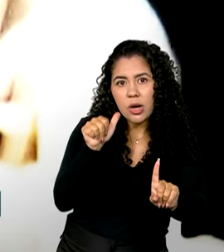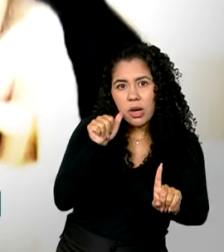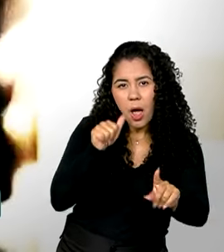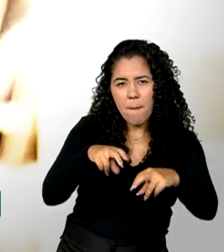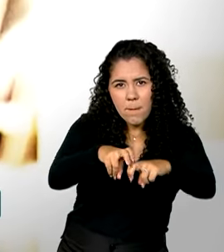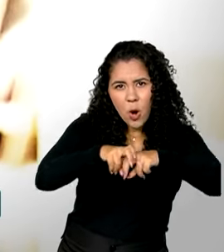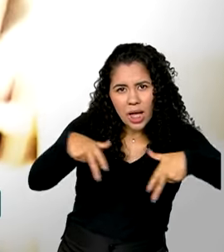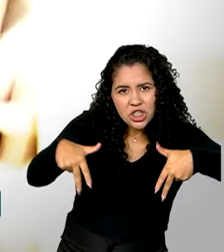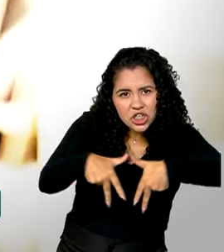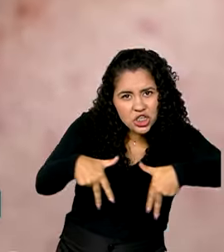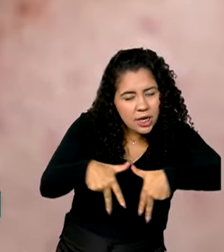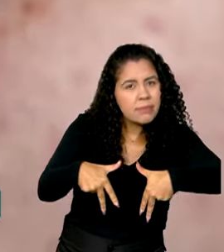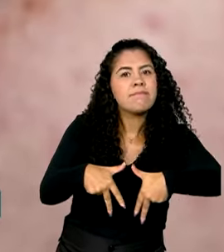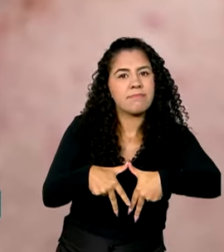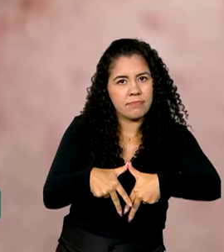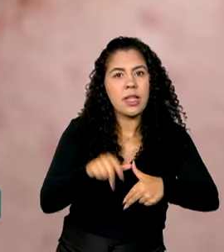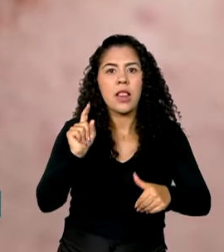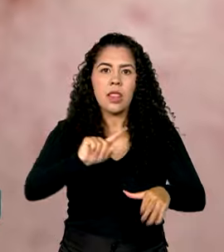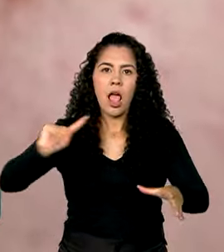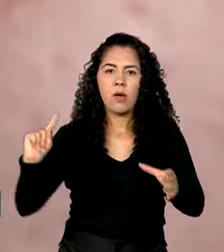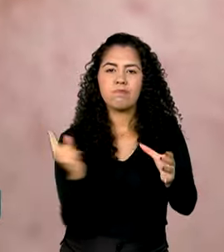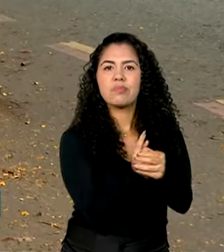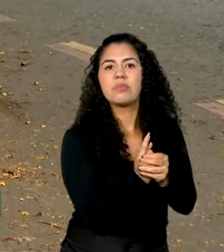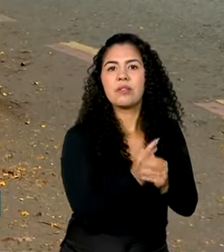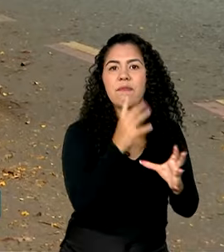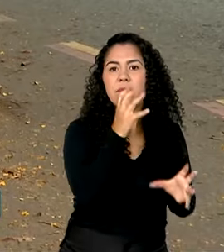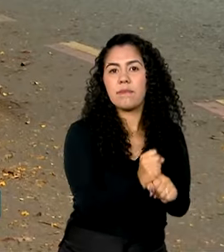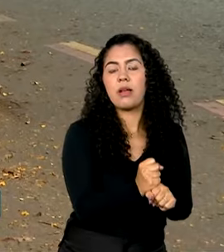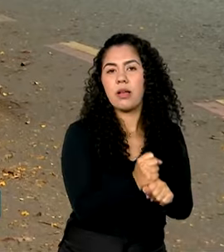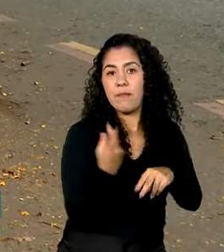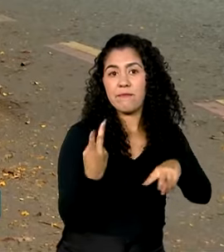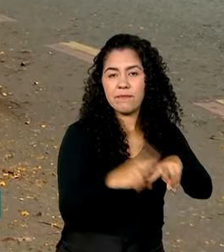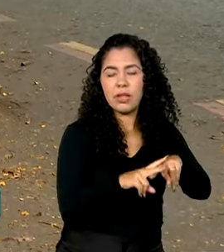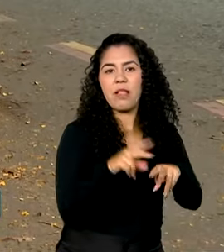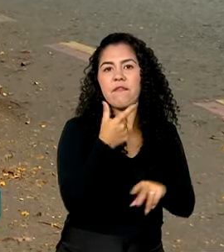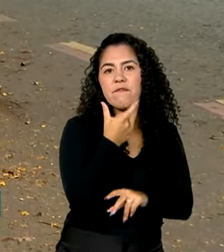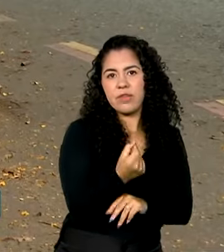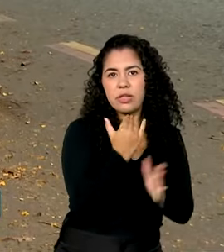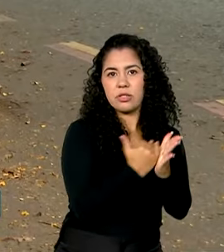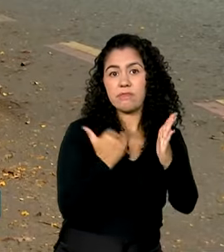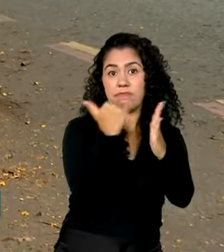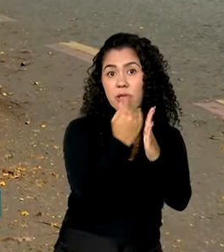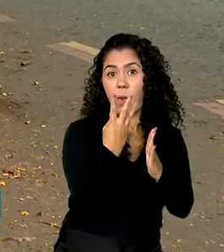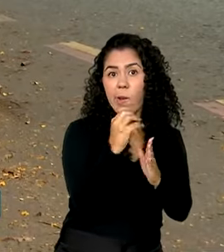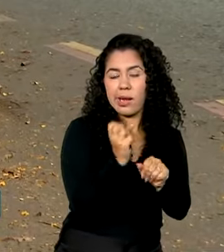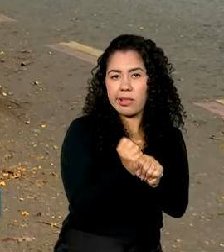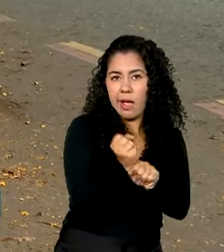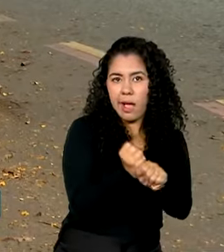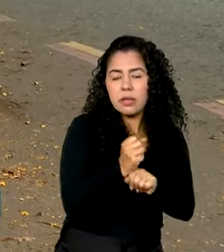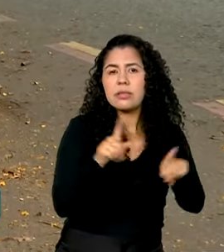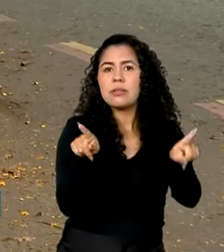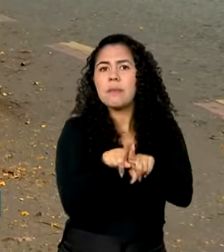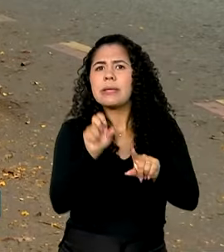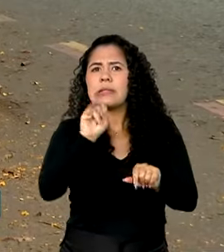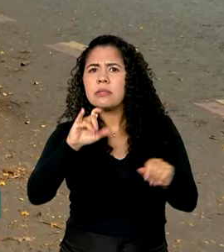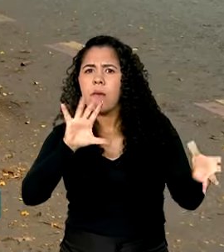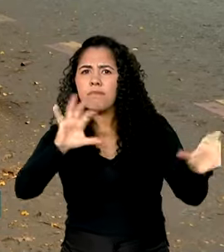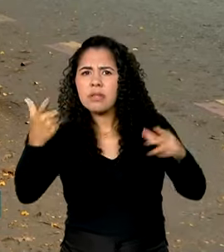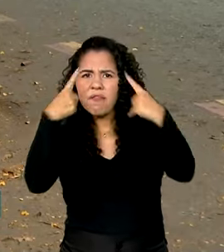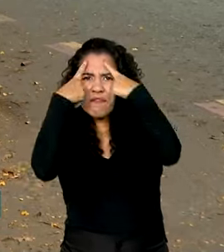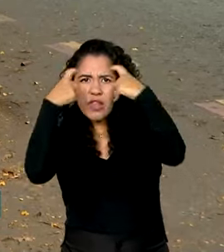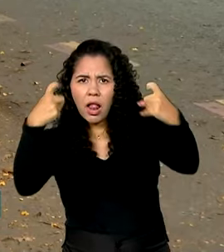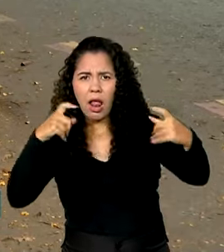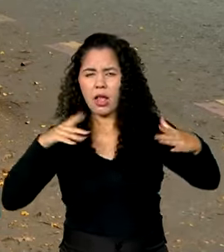gênero preveja reclusão de 20 a 40 anos, além de ampliar a pena para crimes de lesão corporal e violência